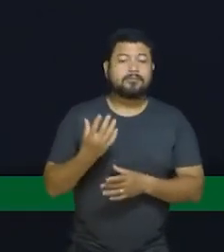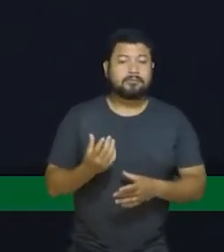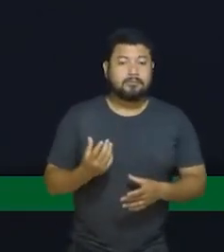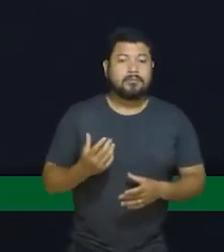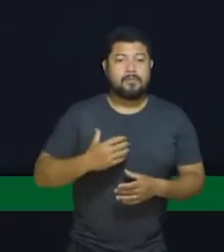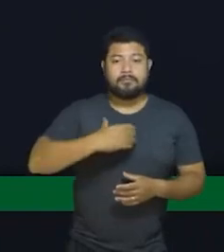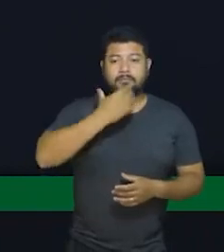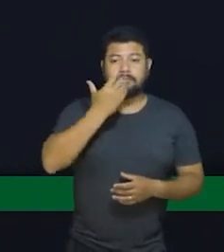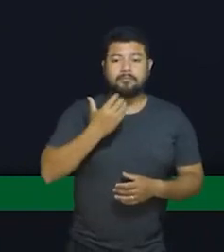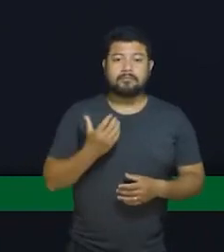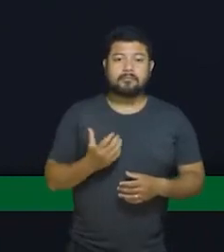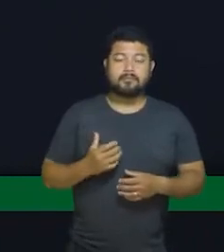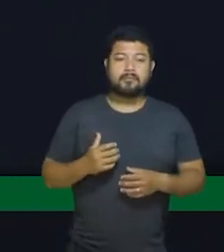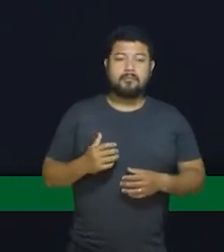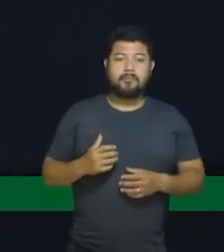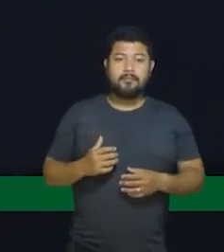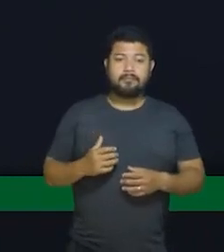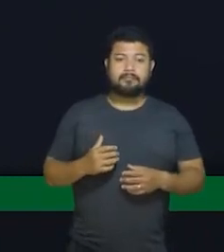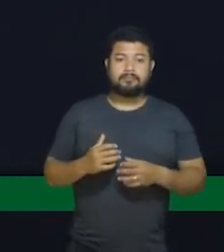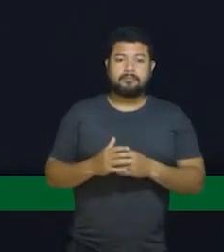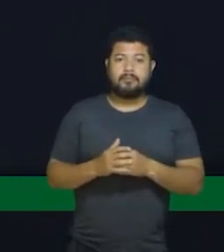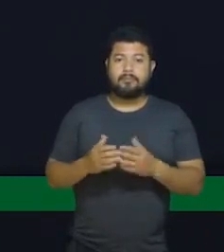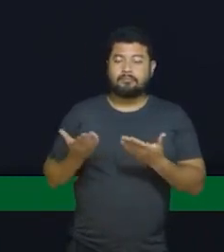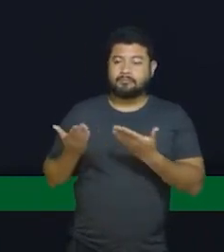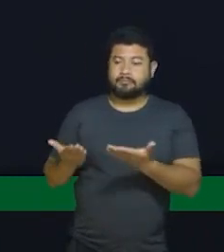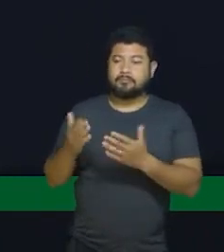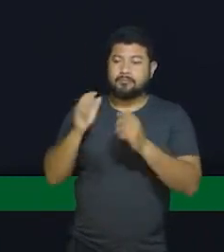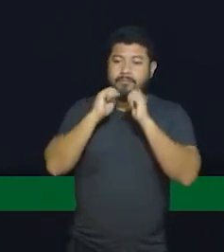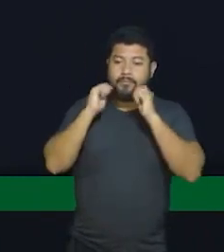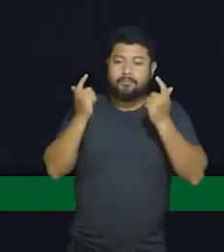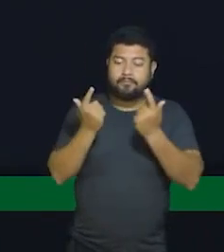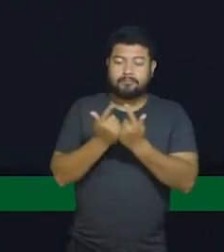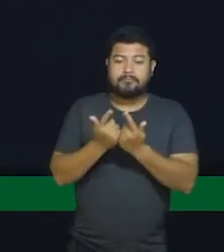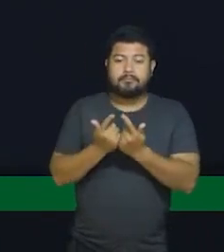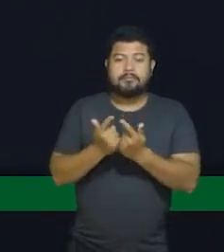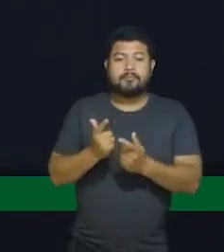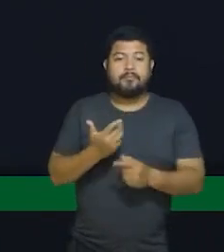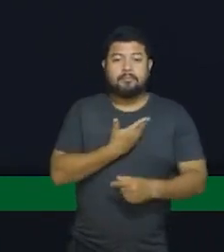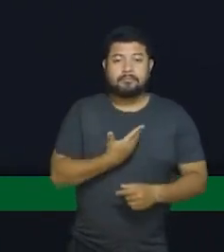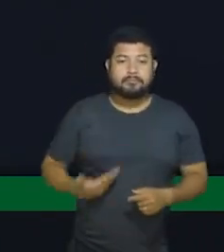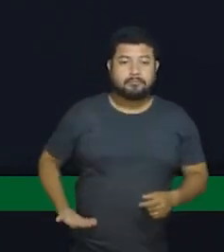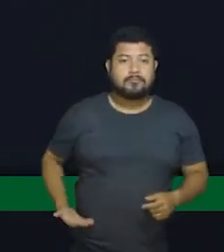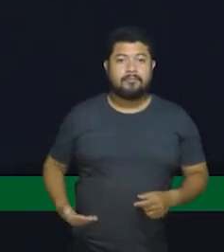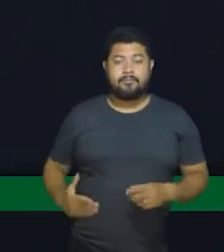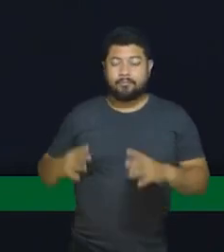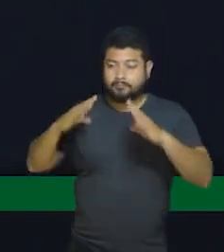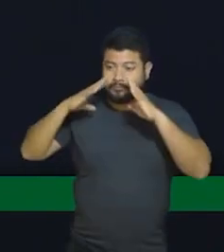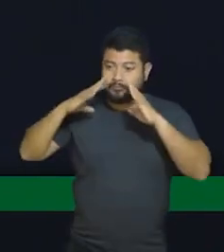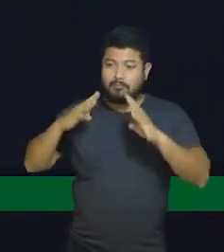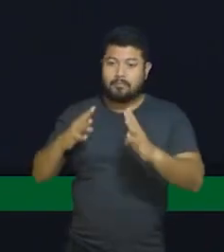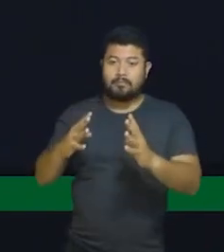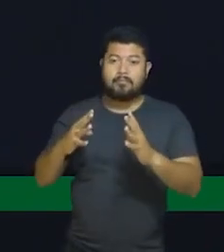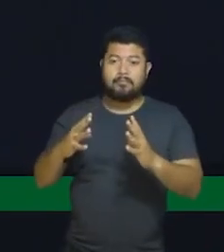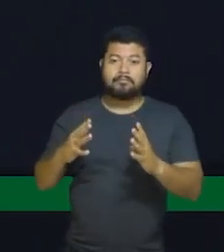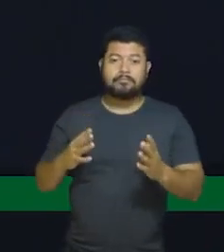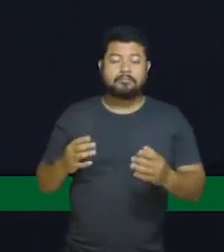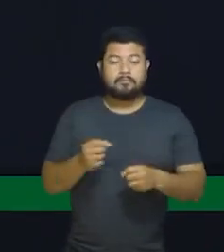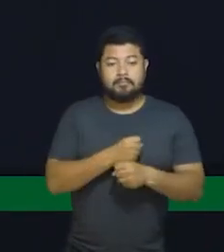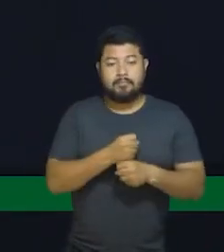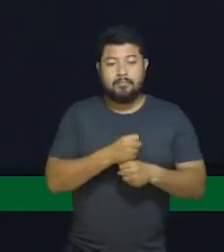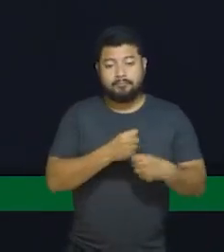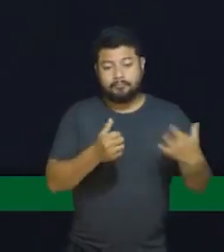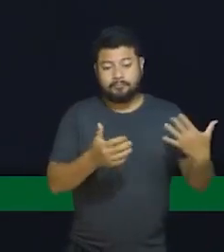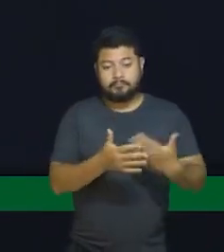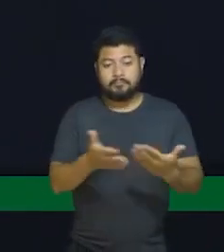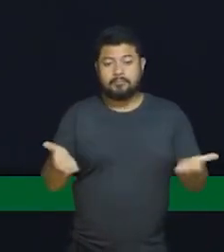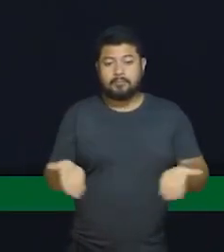de que a Assembleia do Estado, que o governo do Estado continue nos olhando como vem nos olhando nos últimos anos e